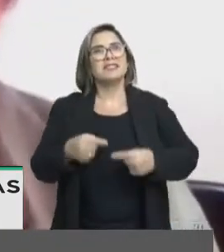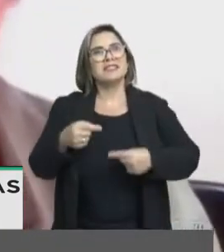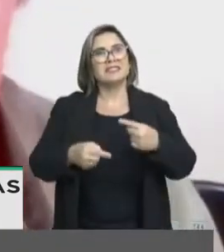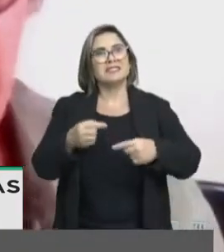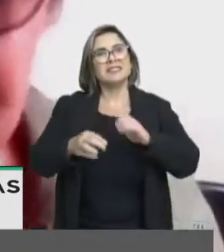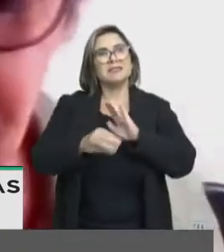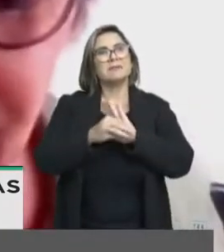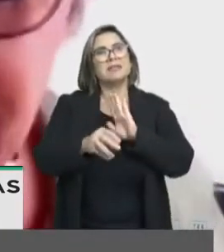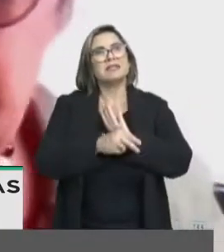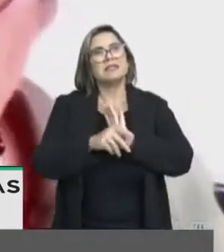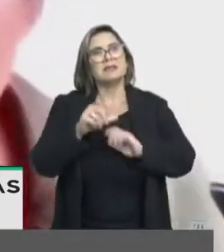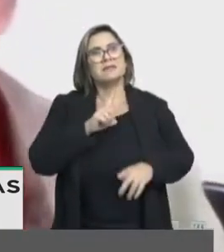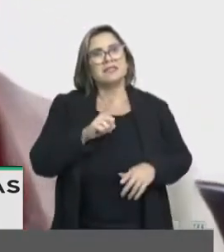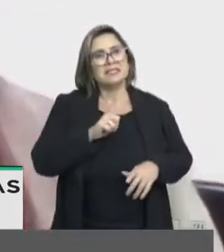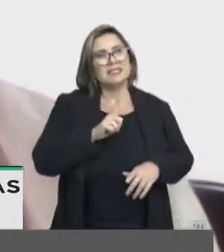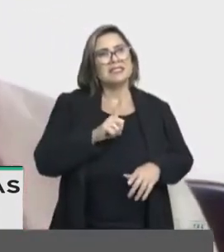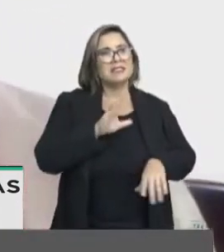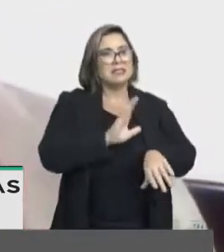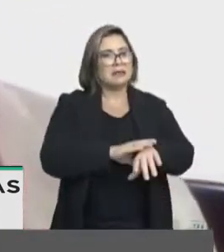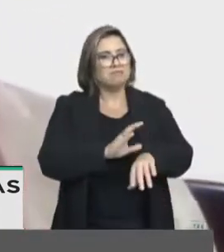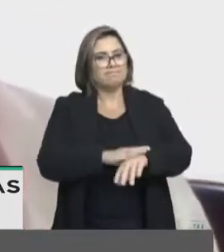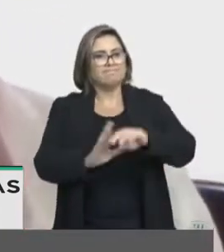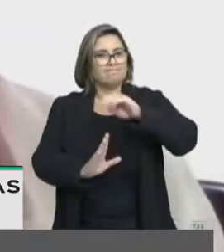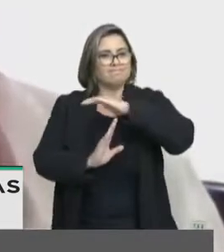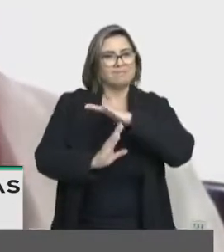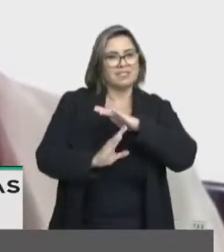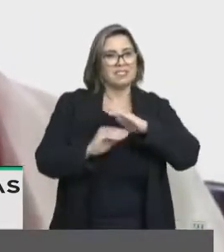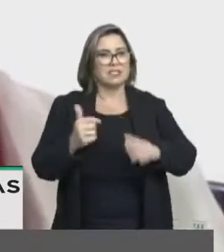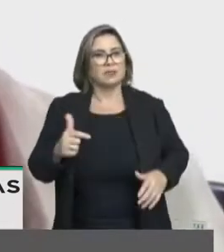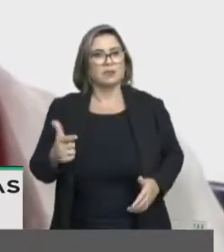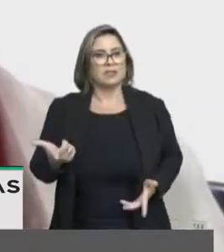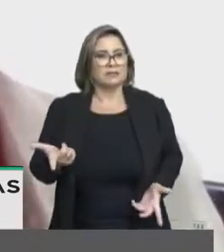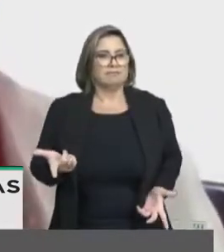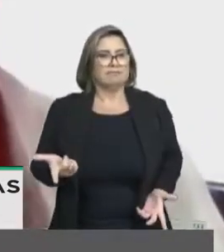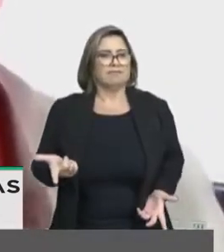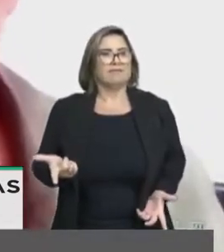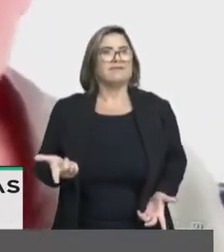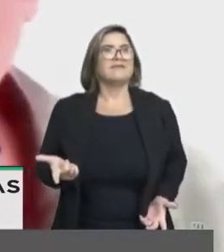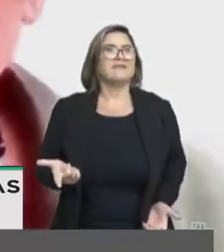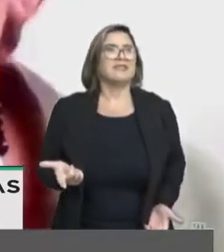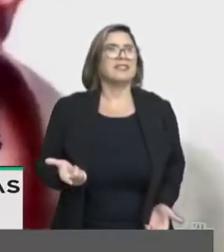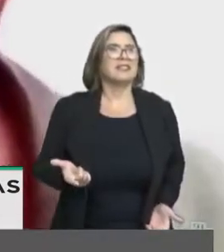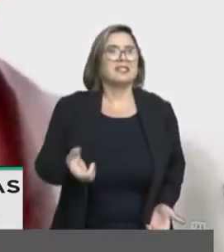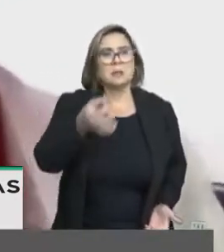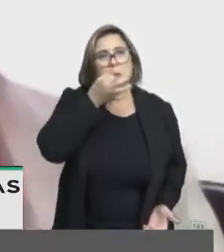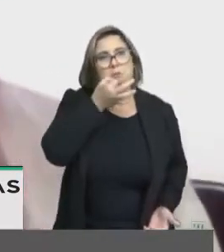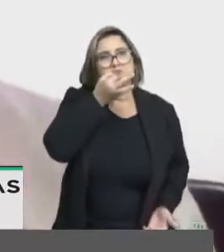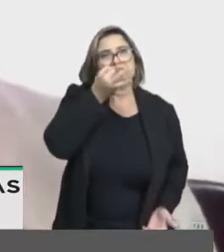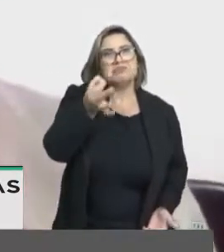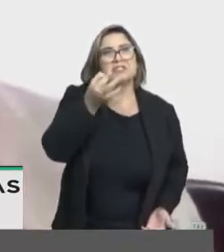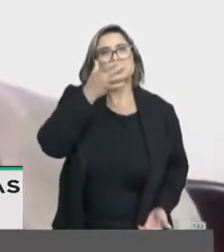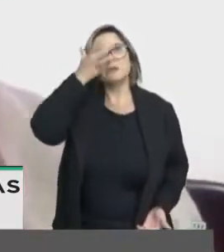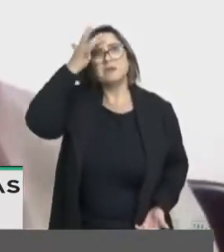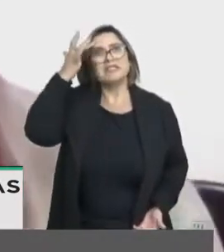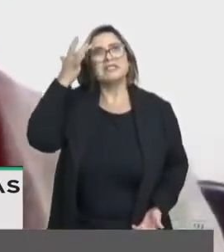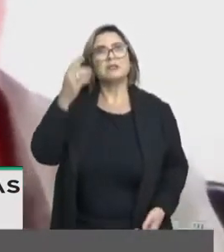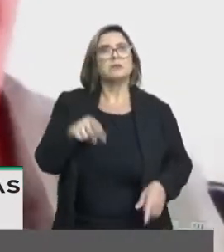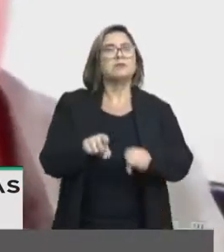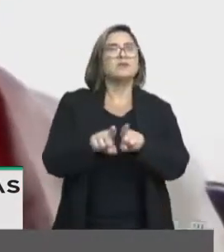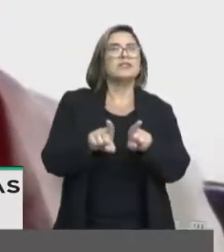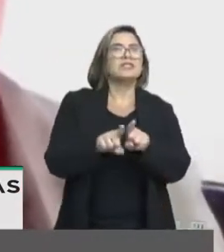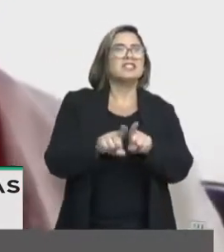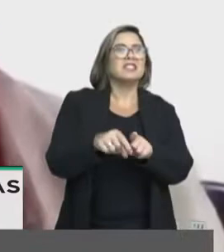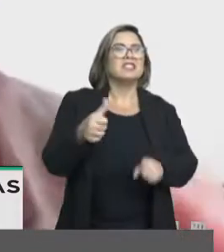provisória, se há que se ter um teto, que se tenha outro teto, um teto que seja... Aqui foi sugerido, várias pessoas já me sugeriram,